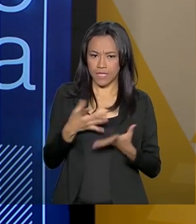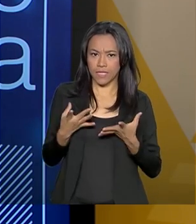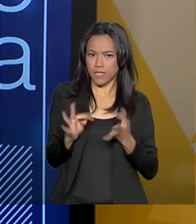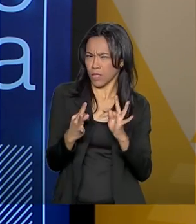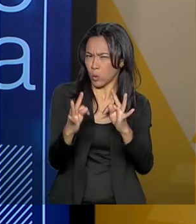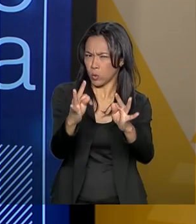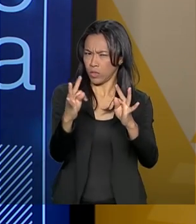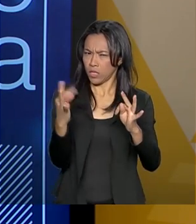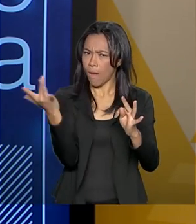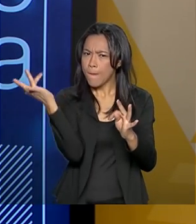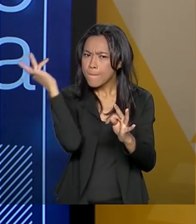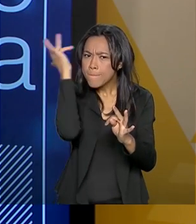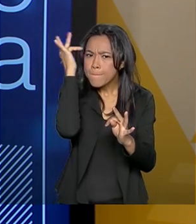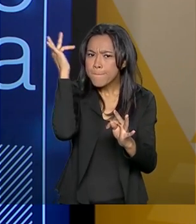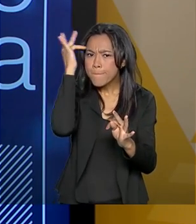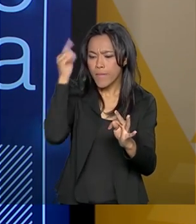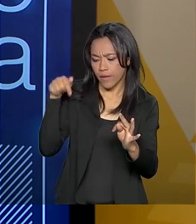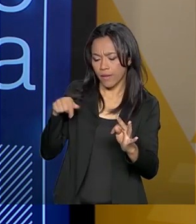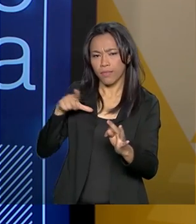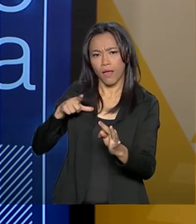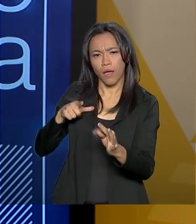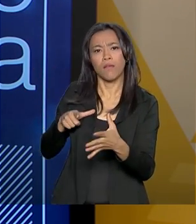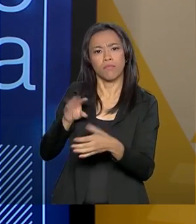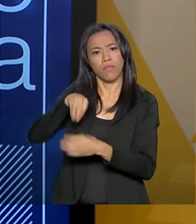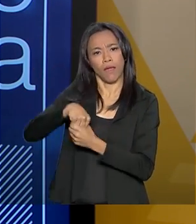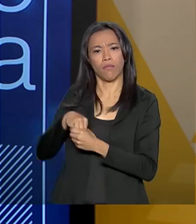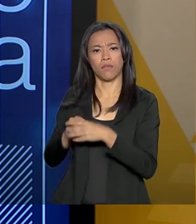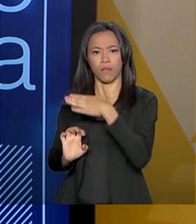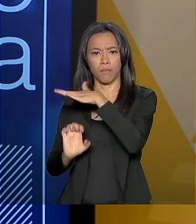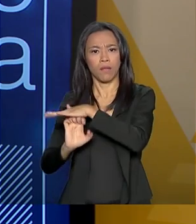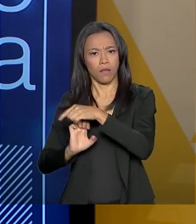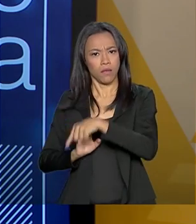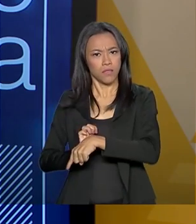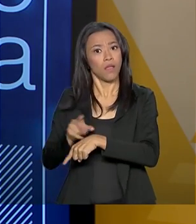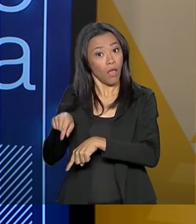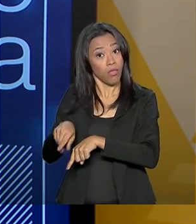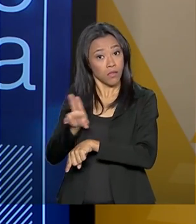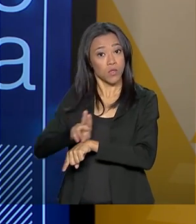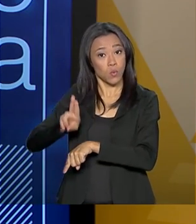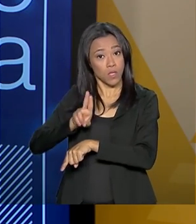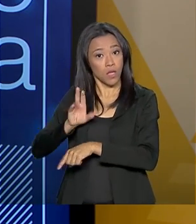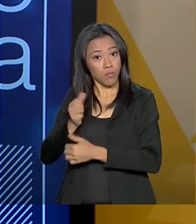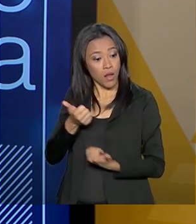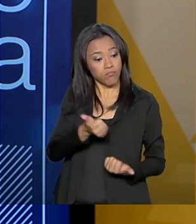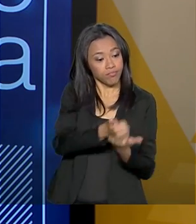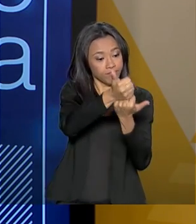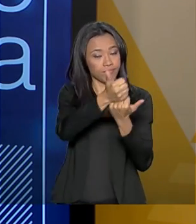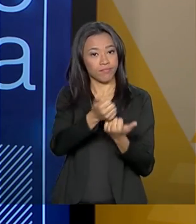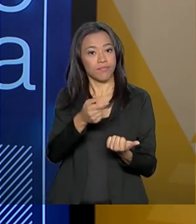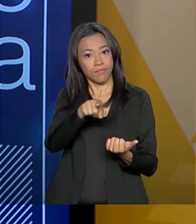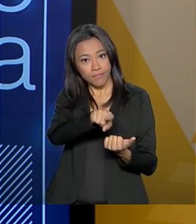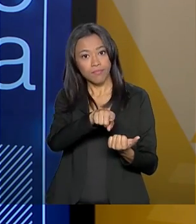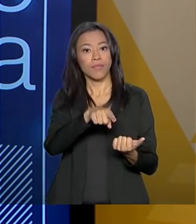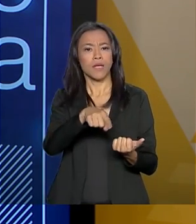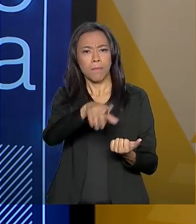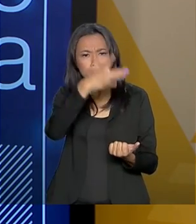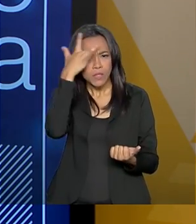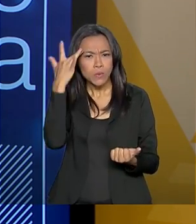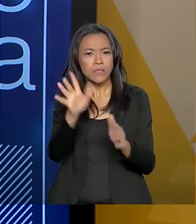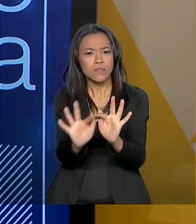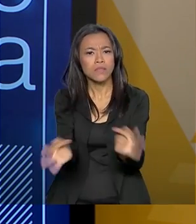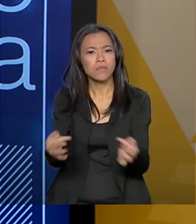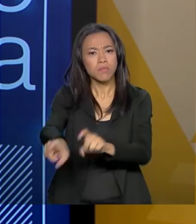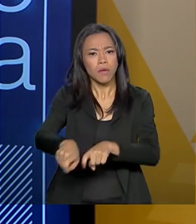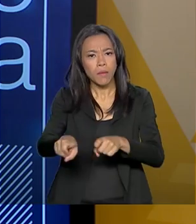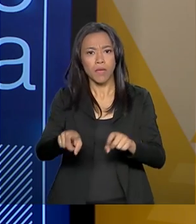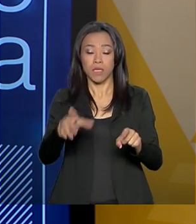ponta que a Embrapa produz está sendo usada para benefício de médios e grandes produtores. Mas os